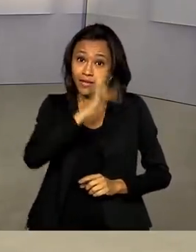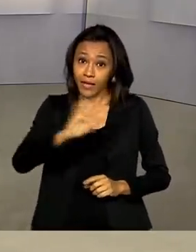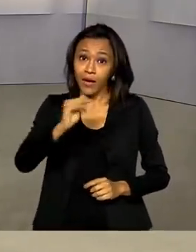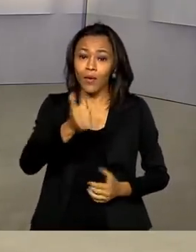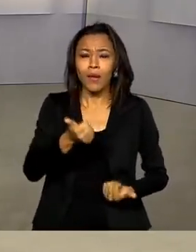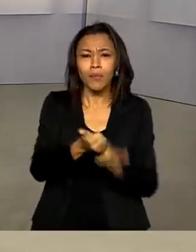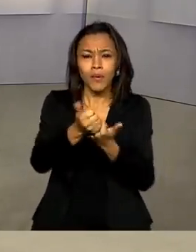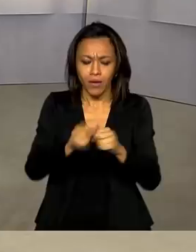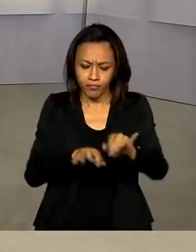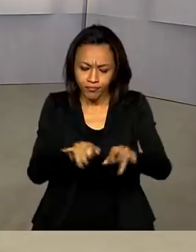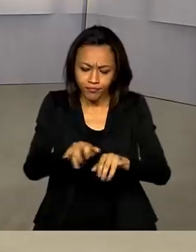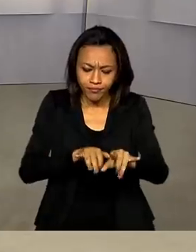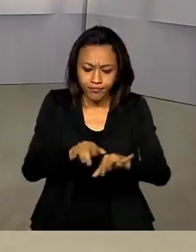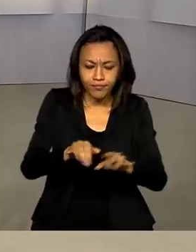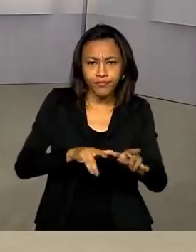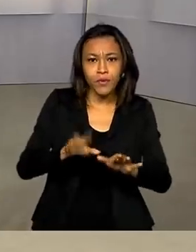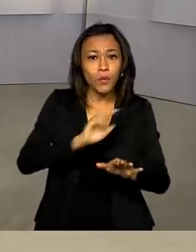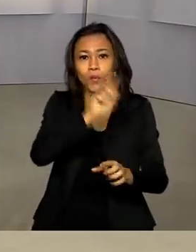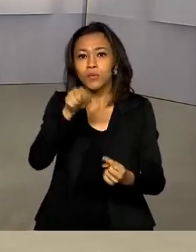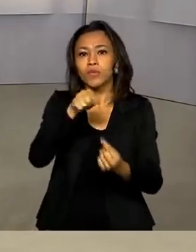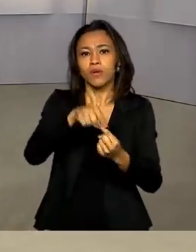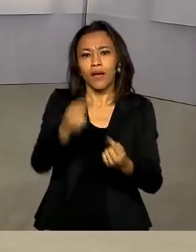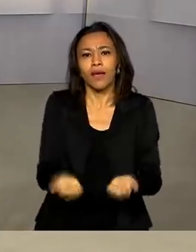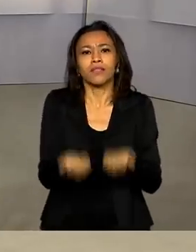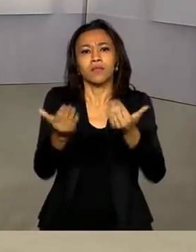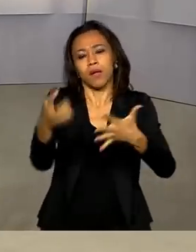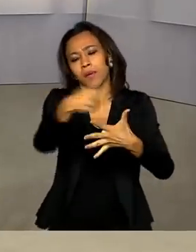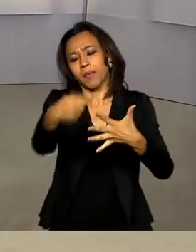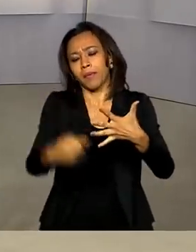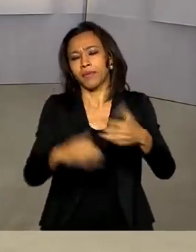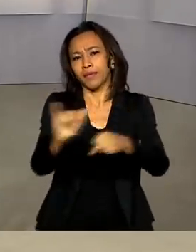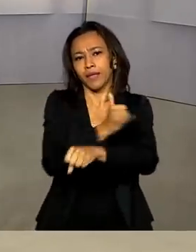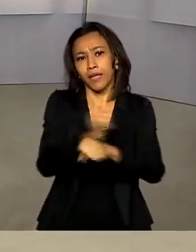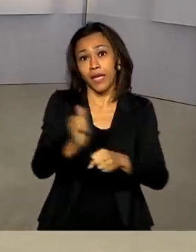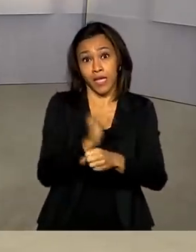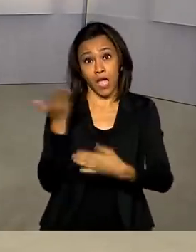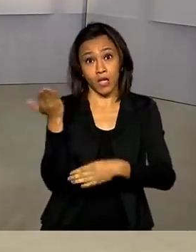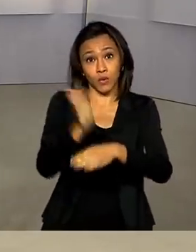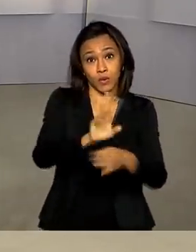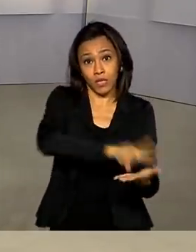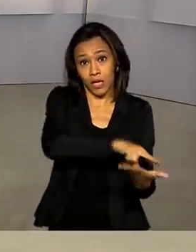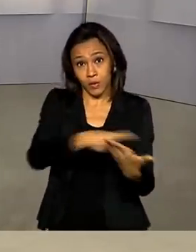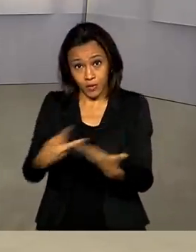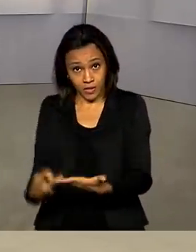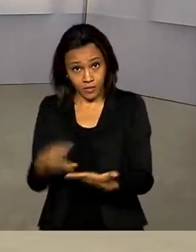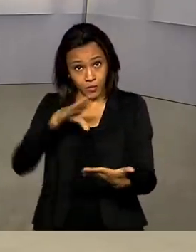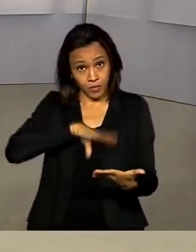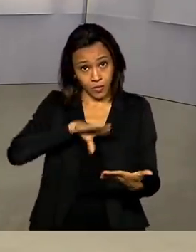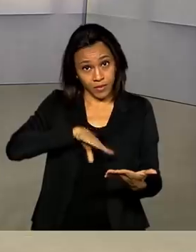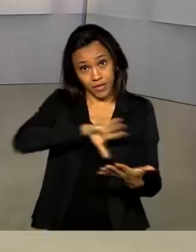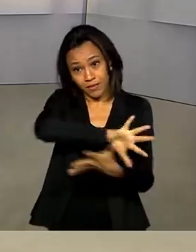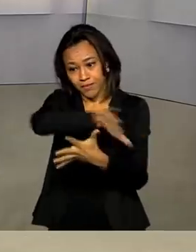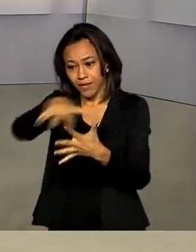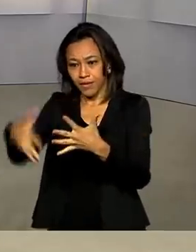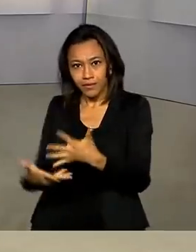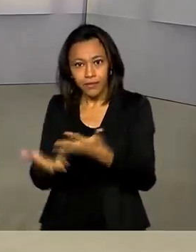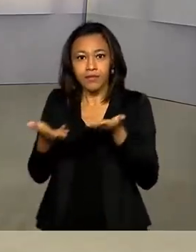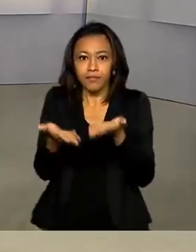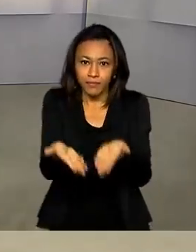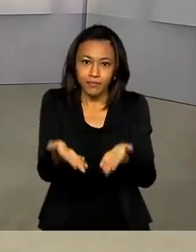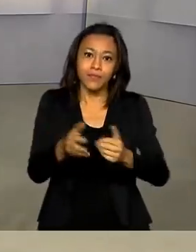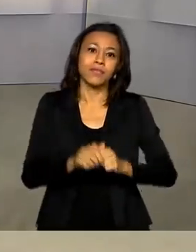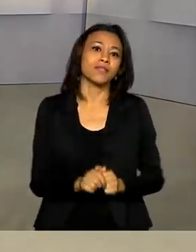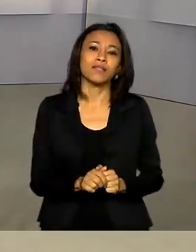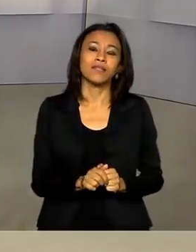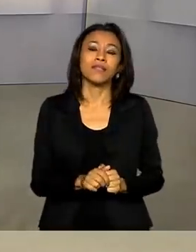digitais. A ideia é disponibilizar ferramentas que ajudem na tradução automática da língua portuguesa para a língua brasileira de